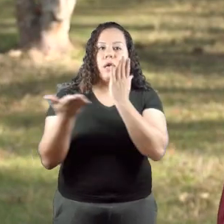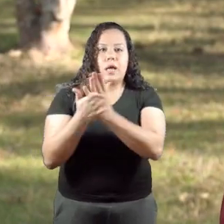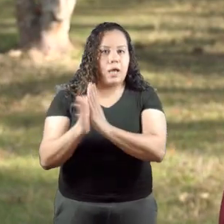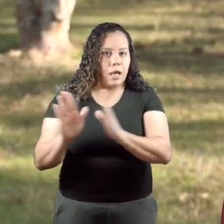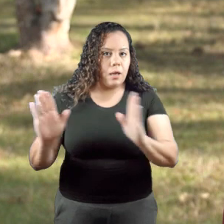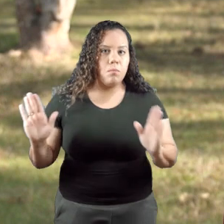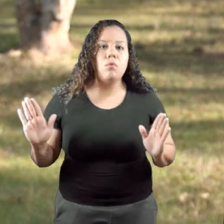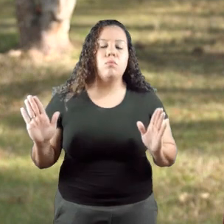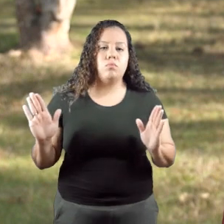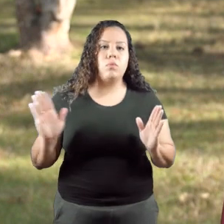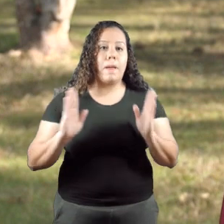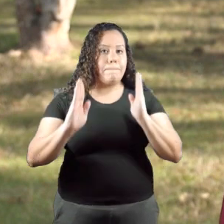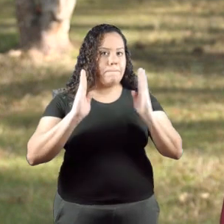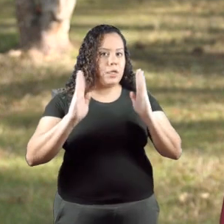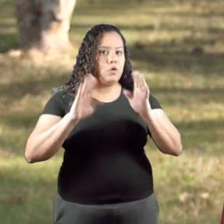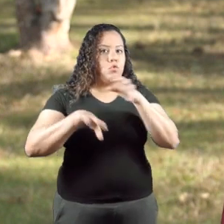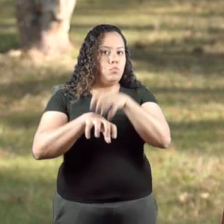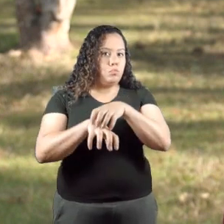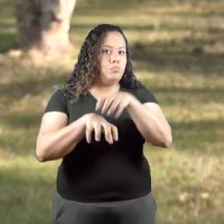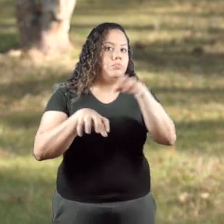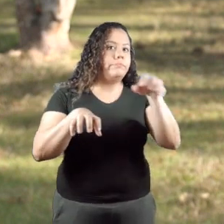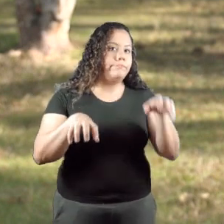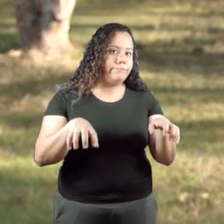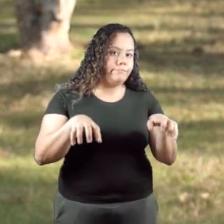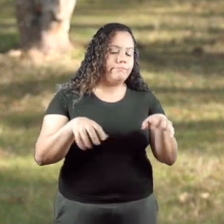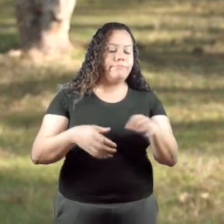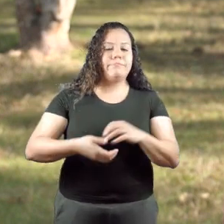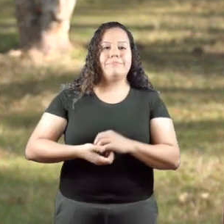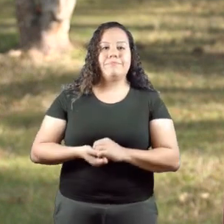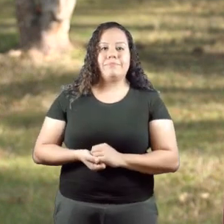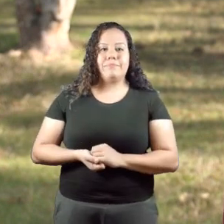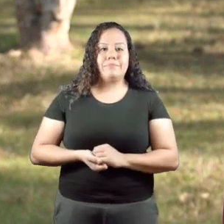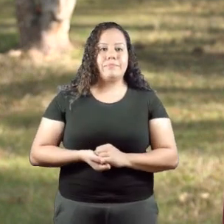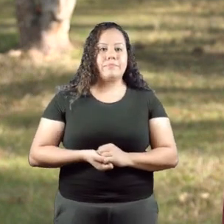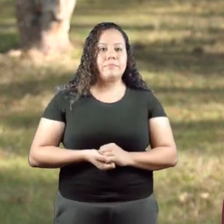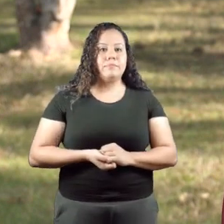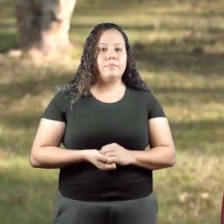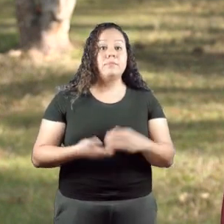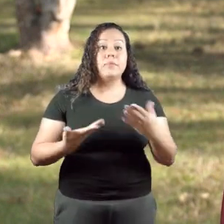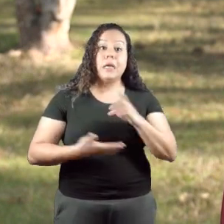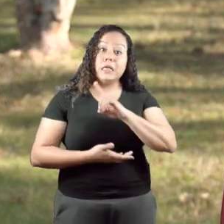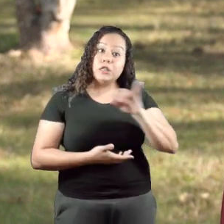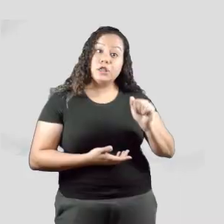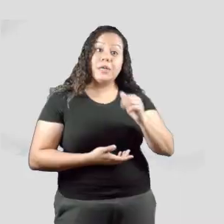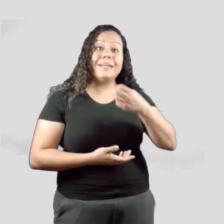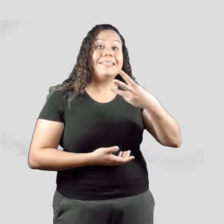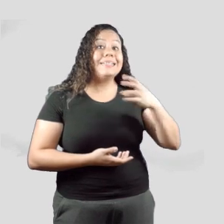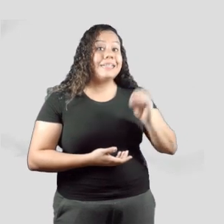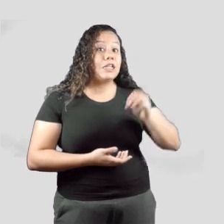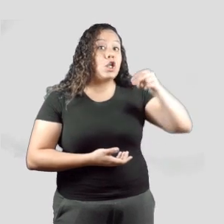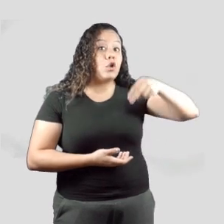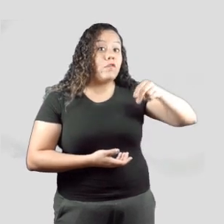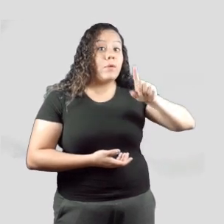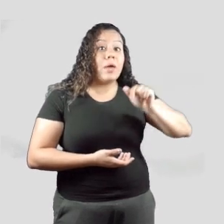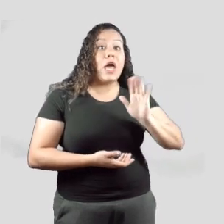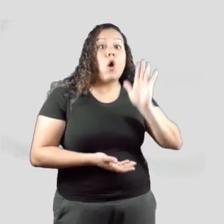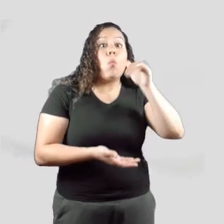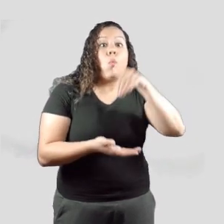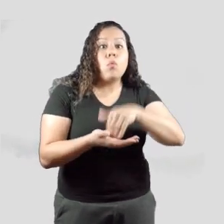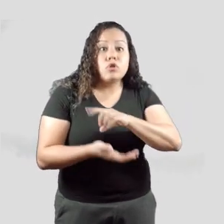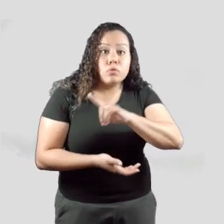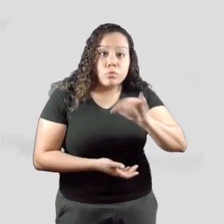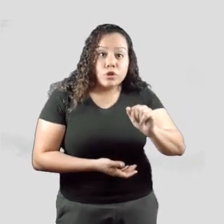encerramento das atividades para esse período no ensino remoto emergencial. O dia 30 de